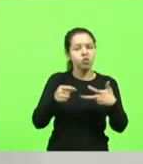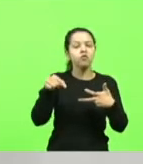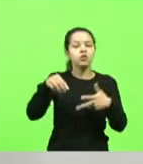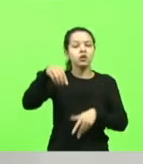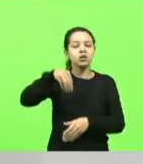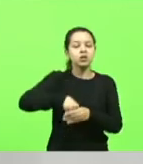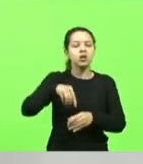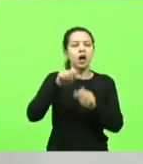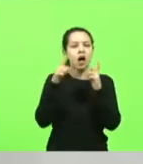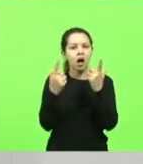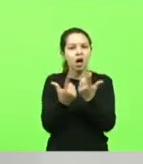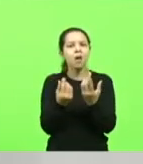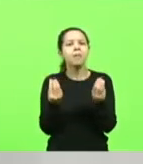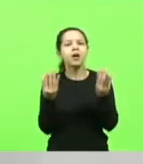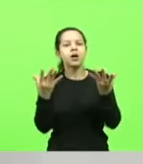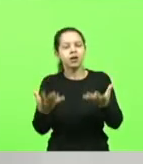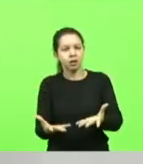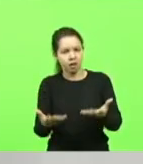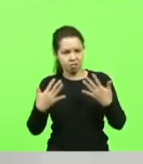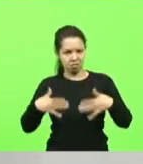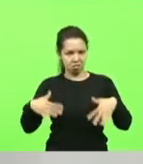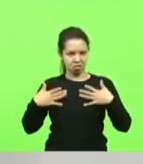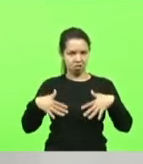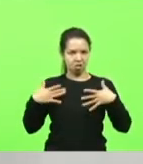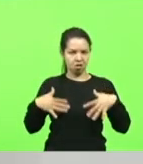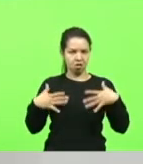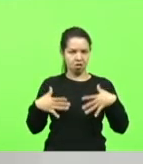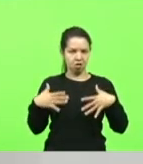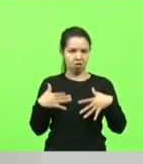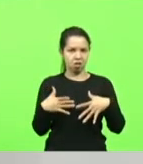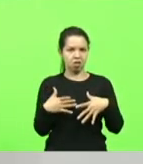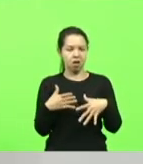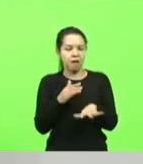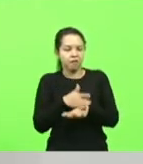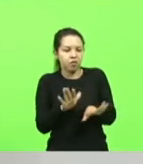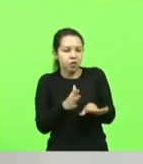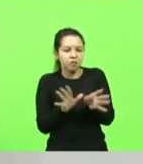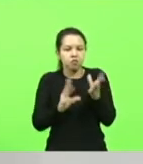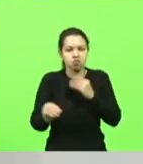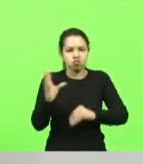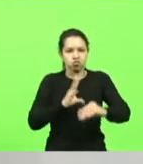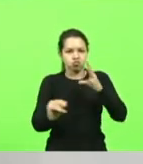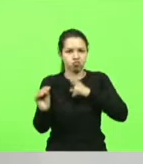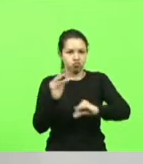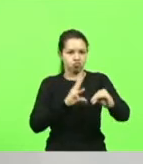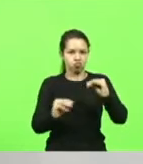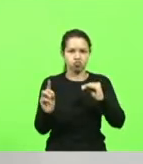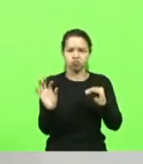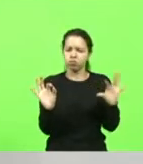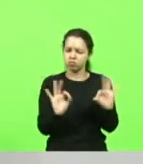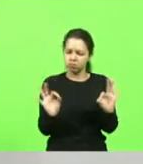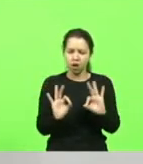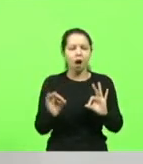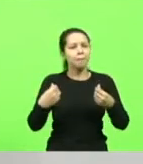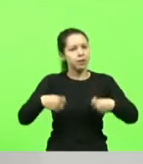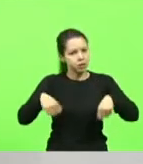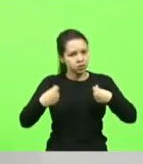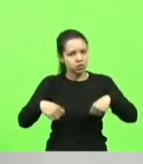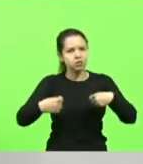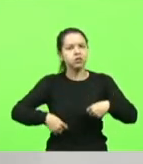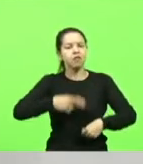Para tirar da agulha? Para correr da raia? Para afinar? Tem que ter um posicionamento, tem que votar.